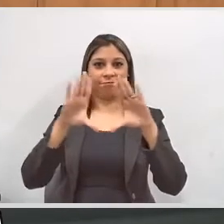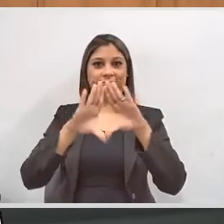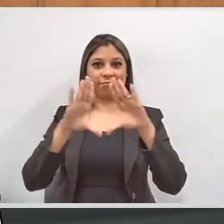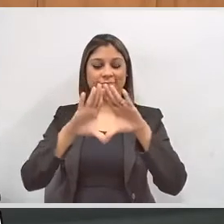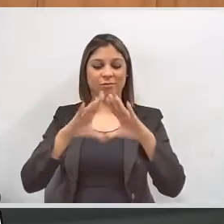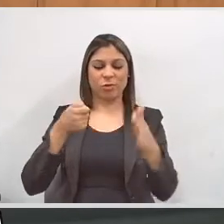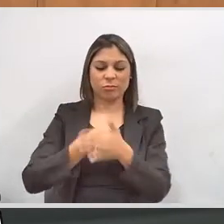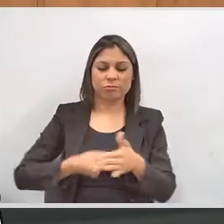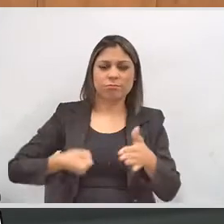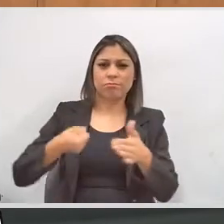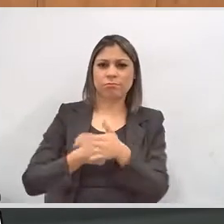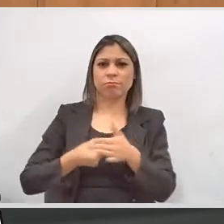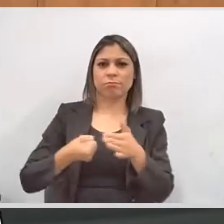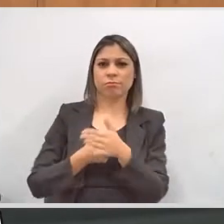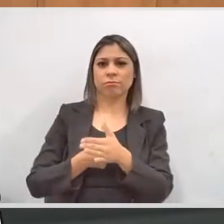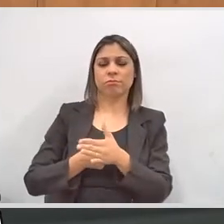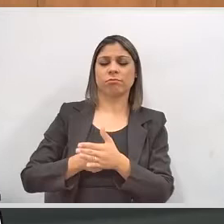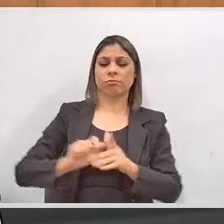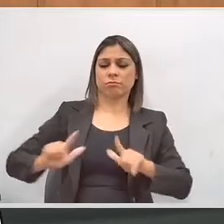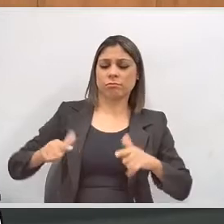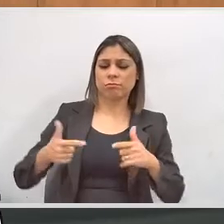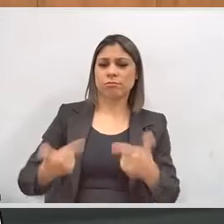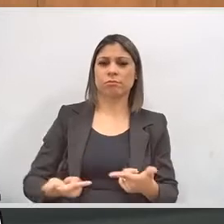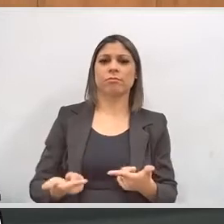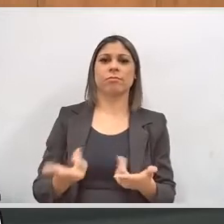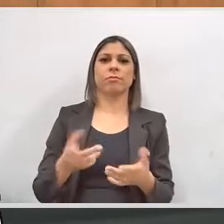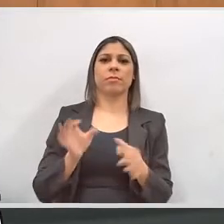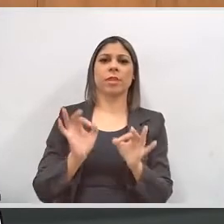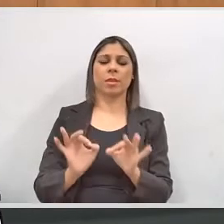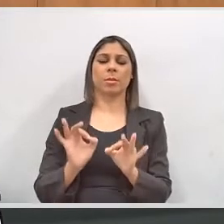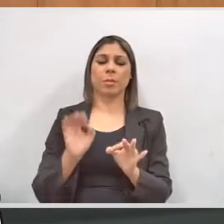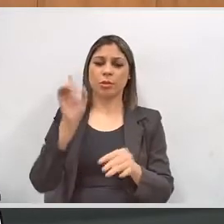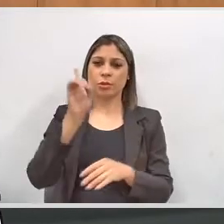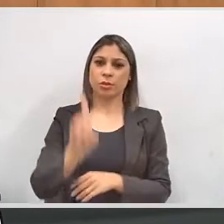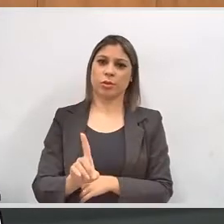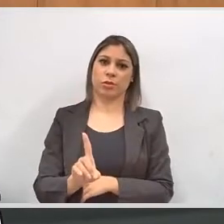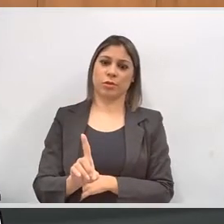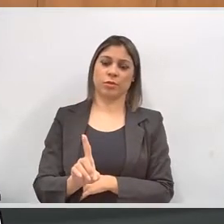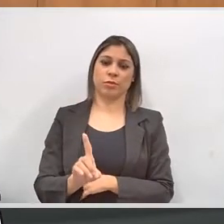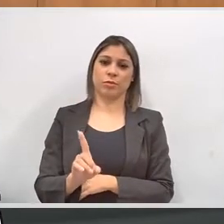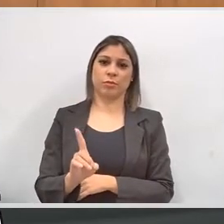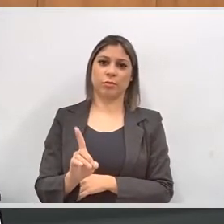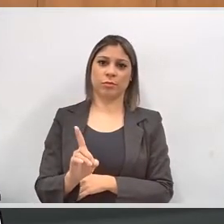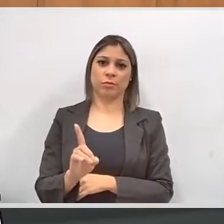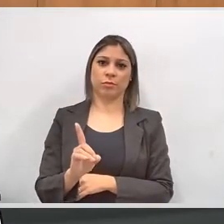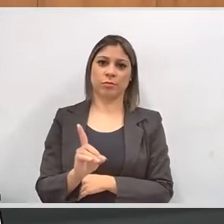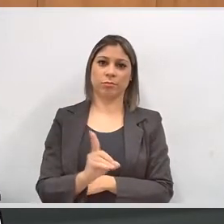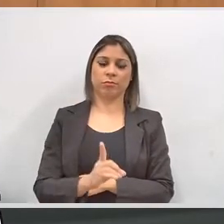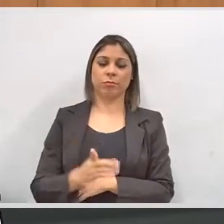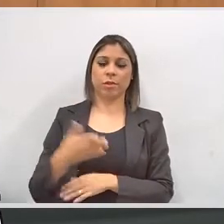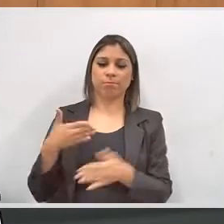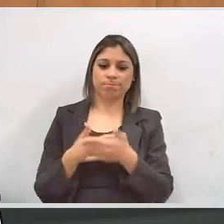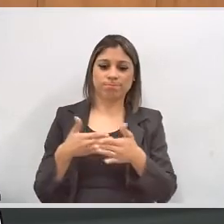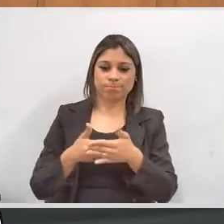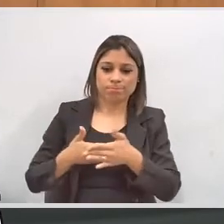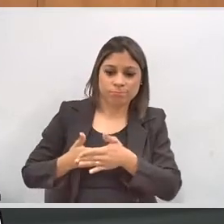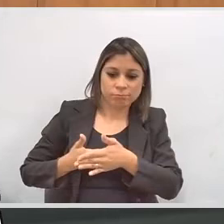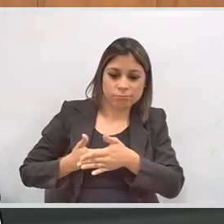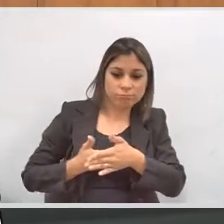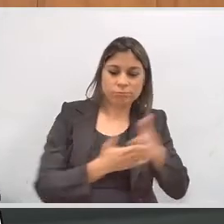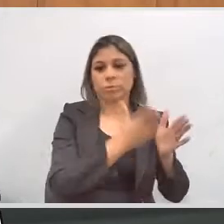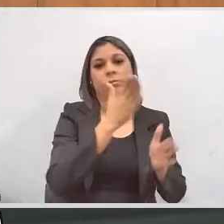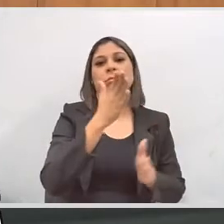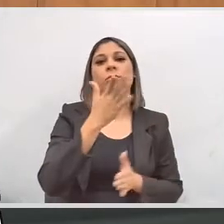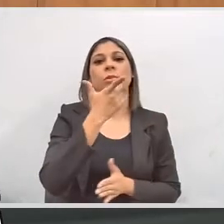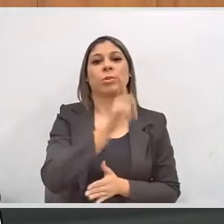na luta de defesa de direitos e promoção da pessoa com deficiência, enfrentamos muitas barreiras, mas